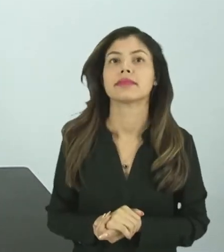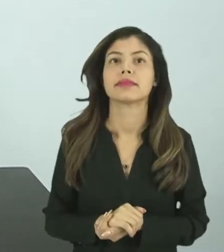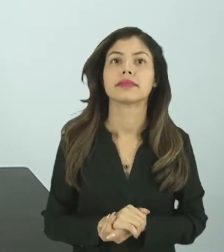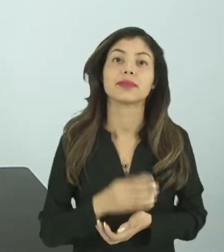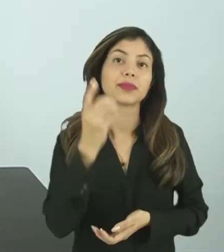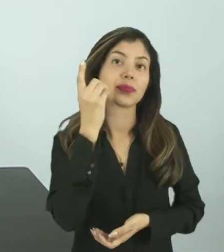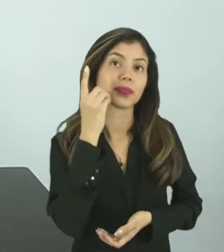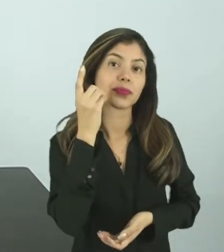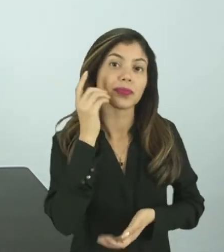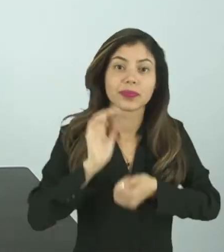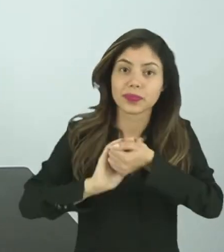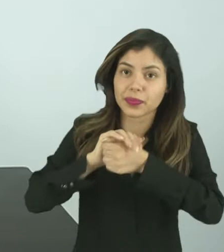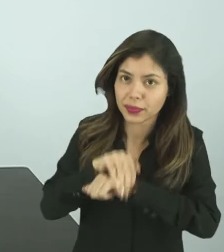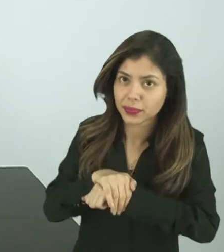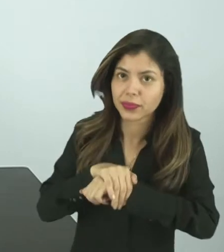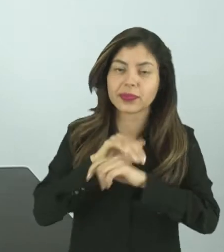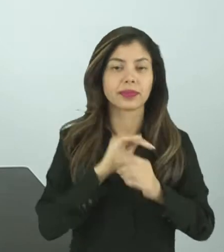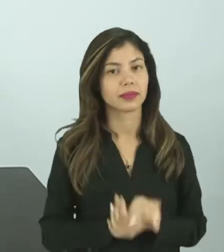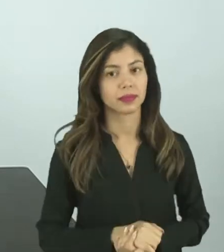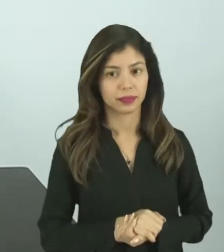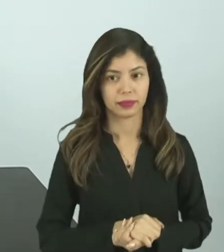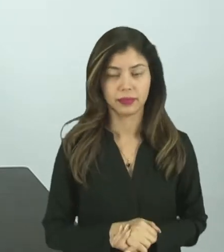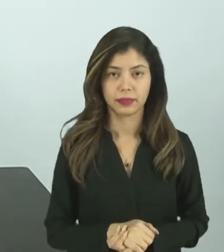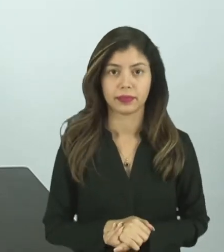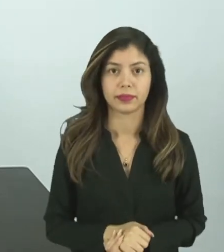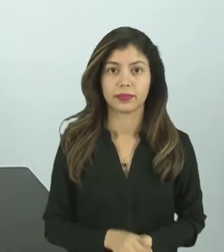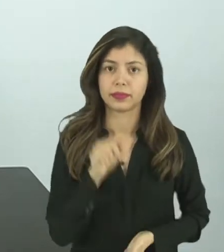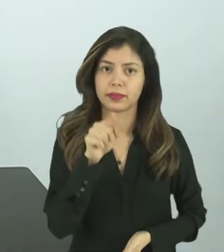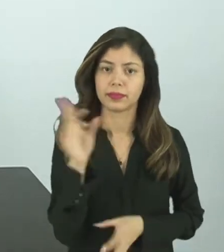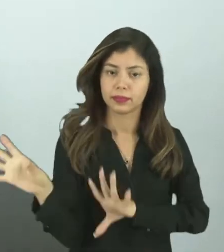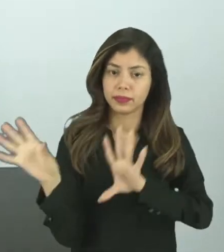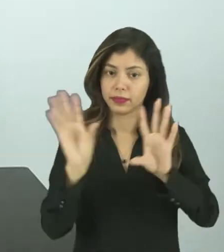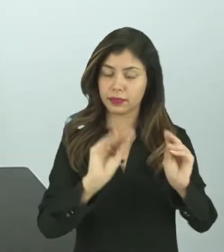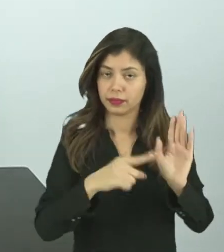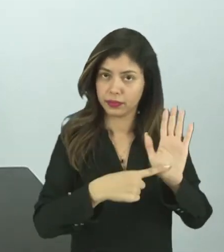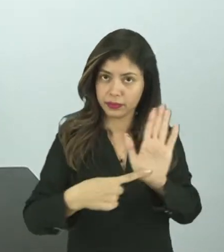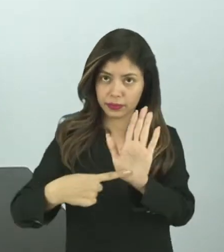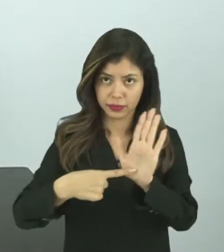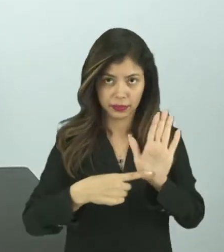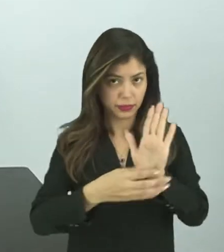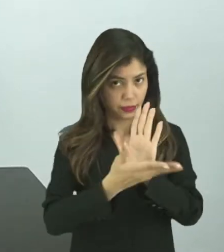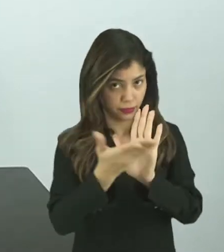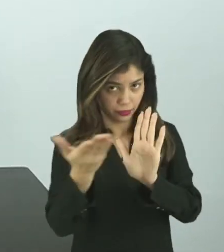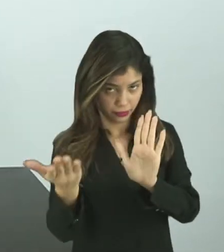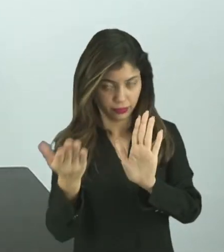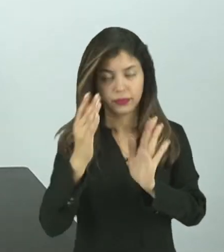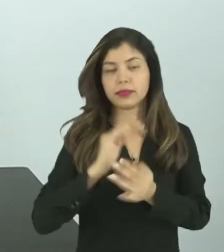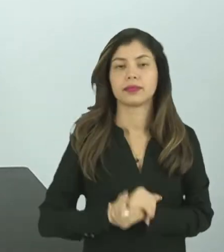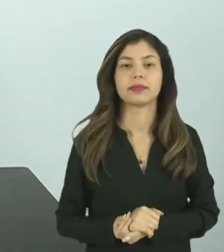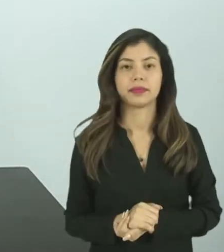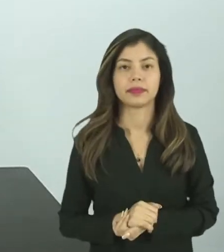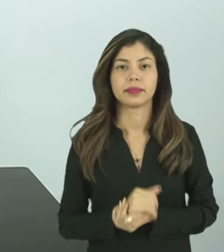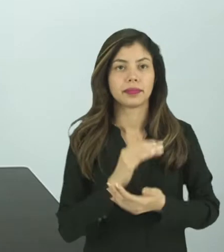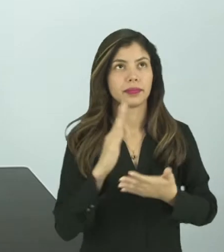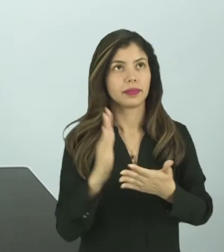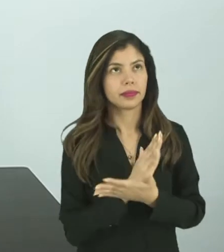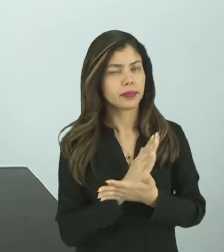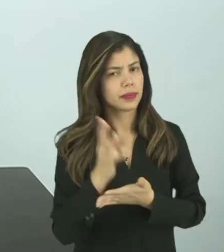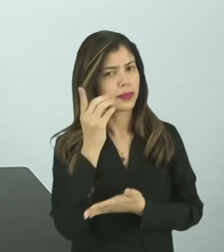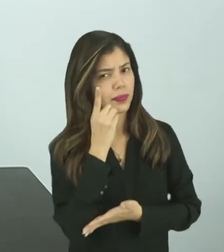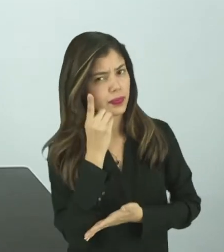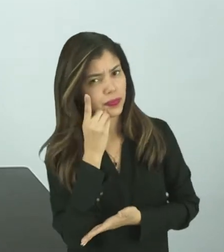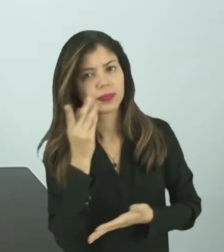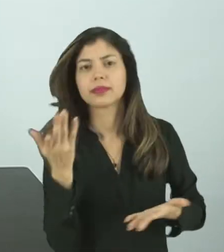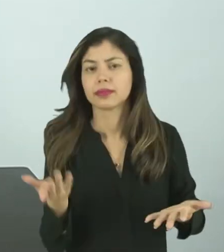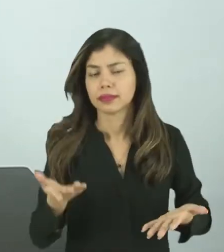dias e as noites. E aí eu trouxe para mostrar para vocês algo que representava o dia